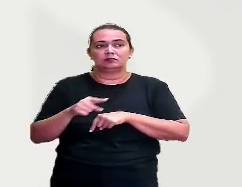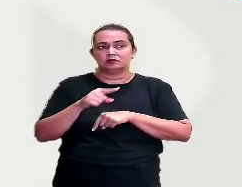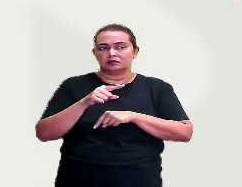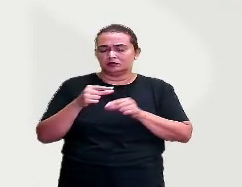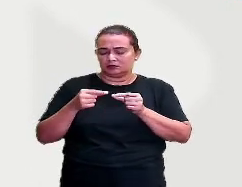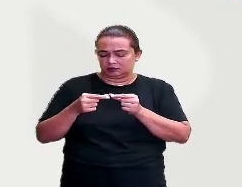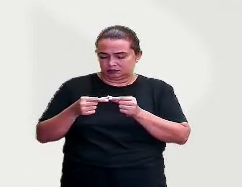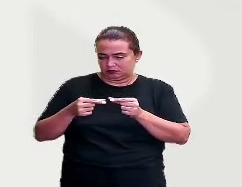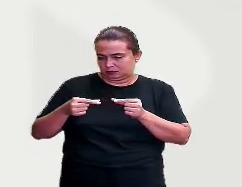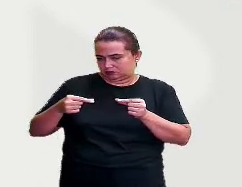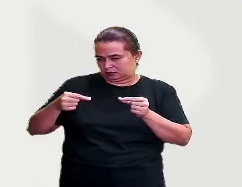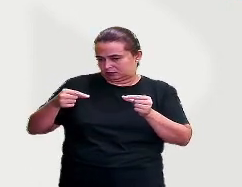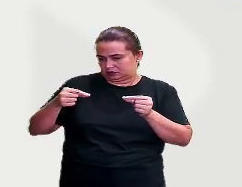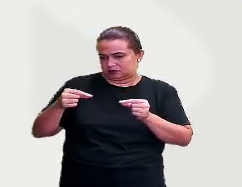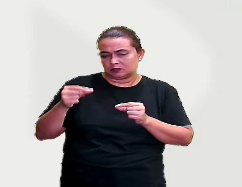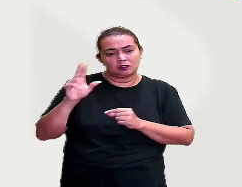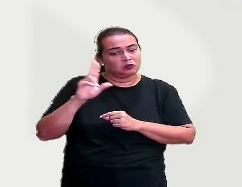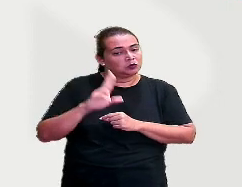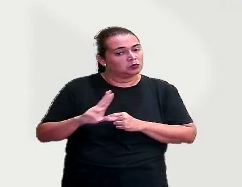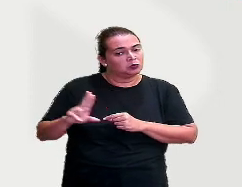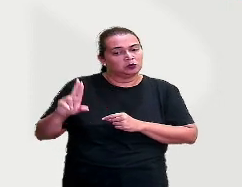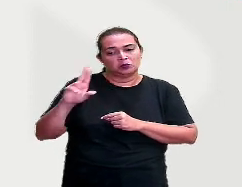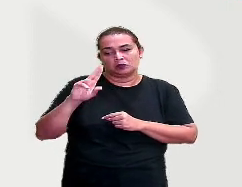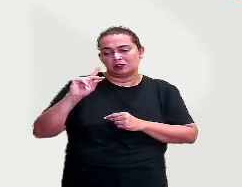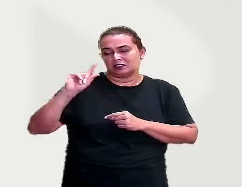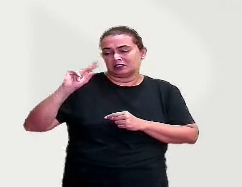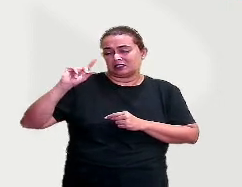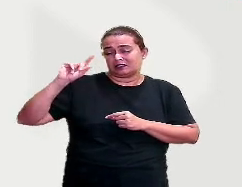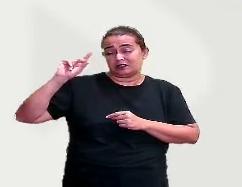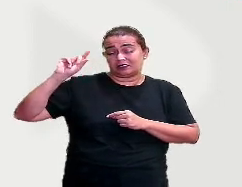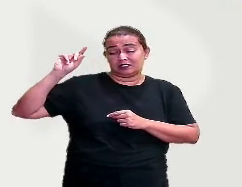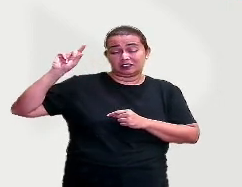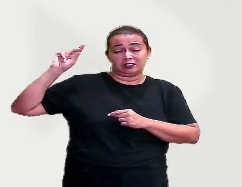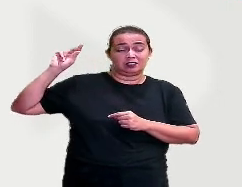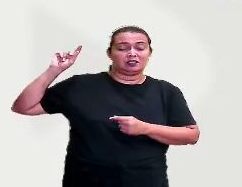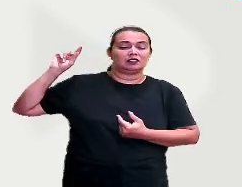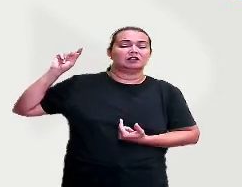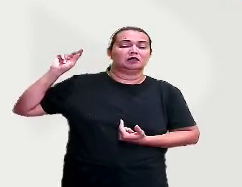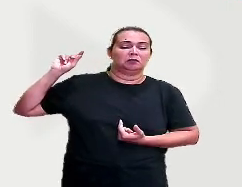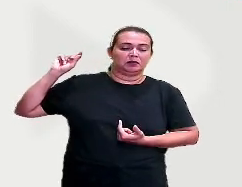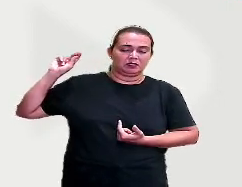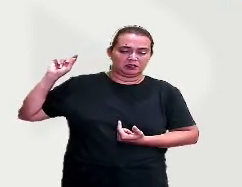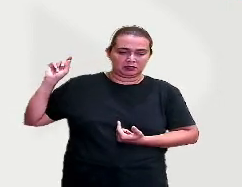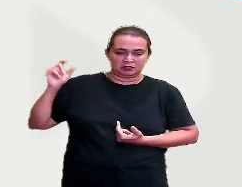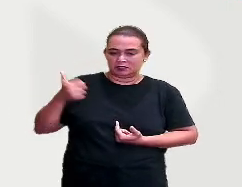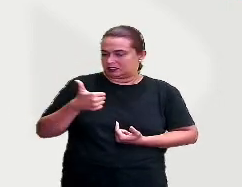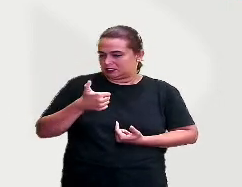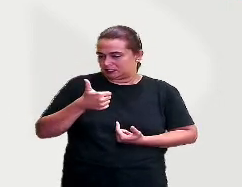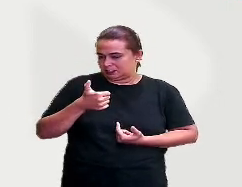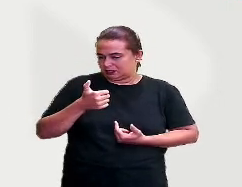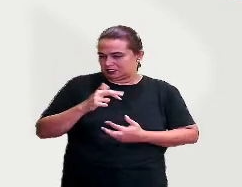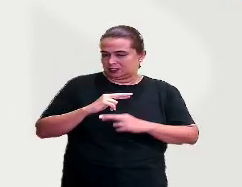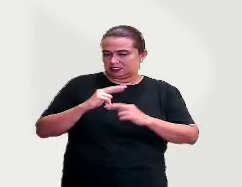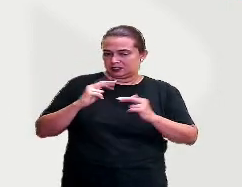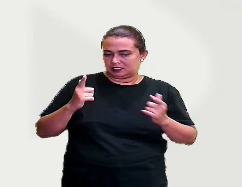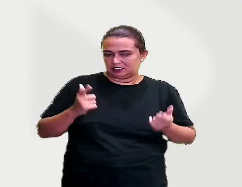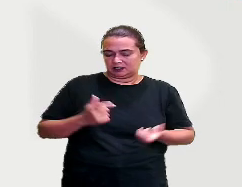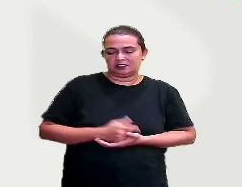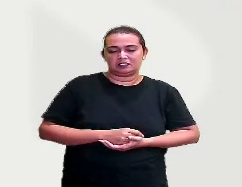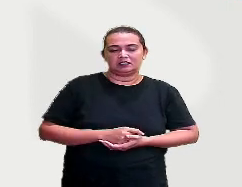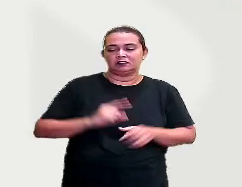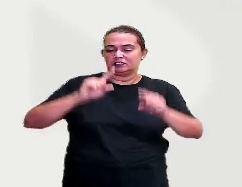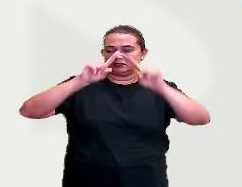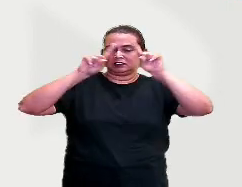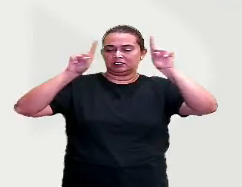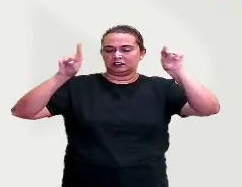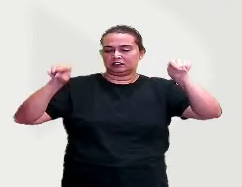utilizava muito, muito, muito, muito antigamente. Então, gente vai marcar um X nela também, tá bom? E a